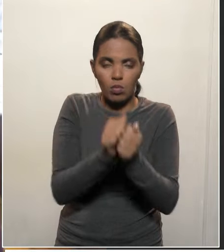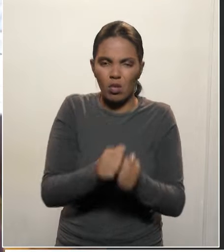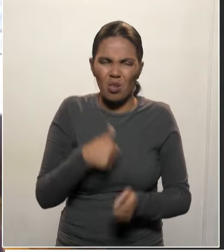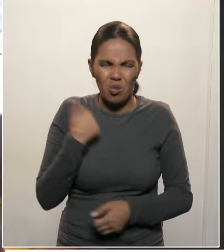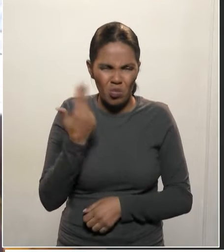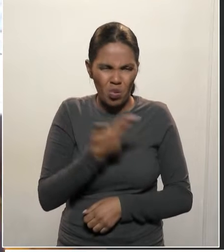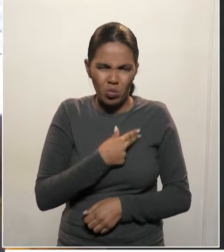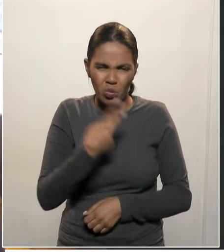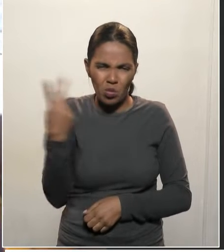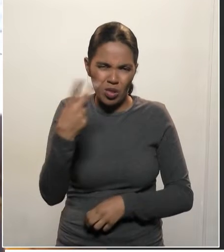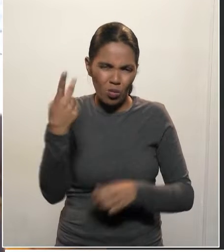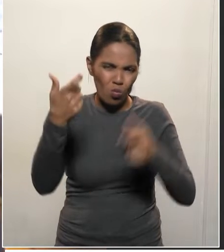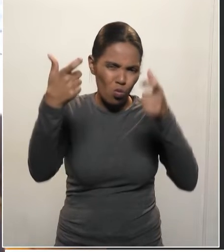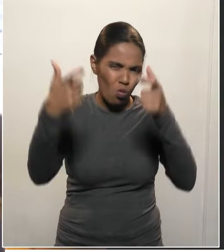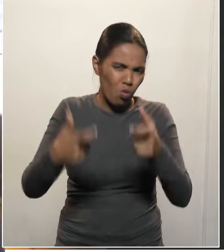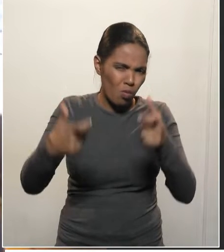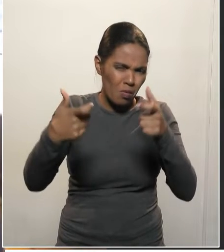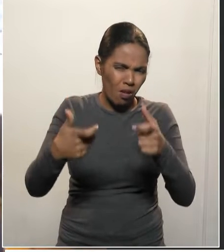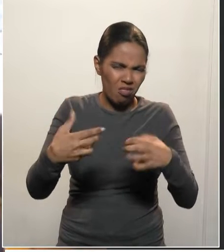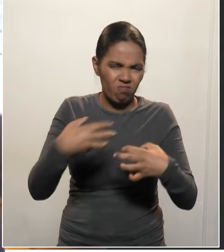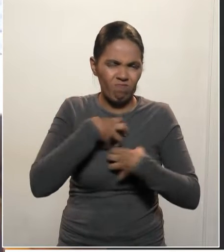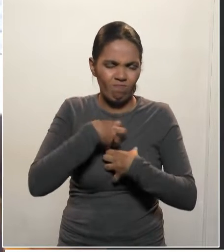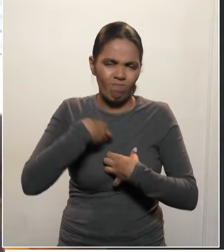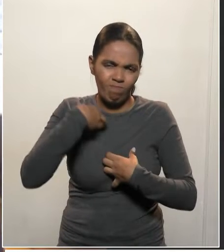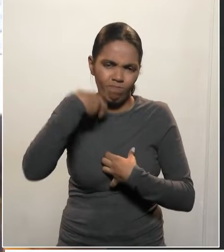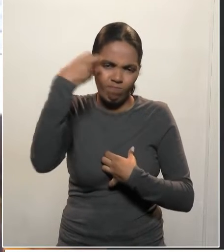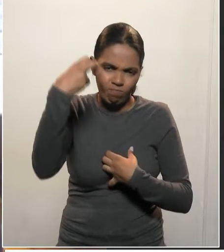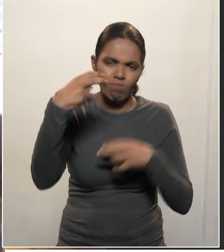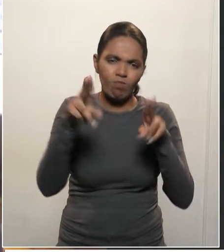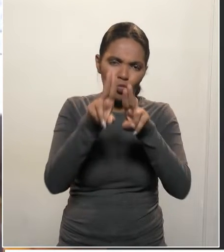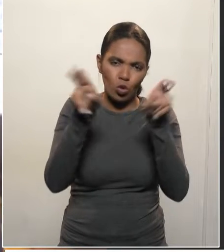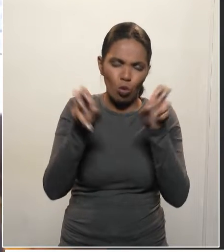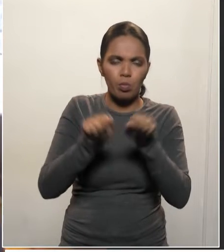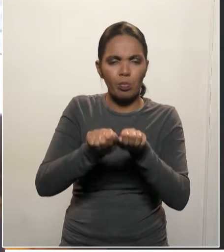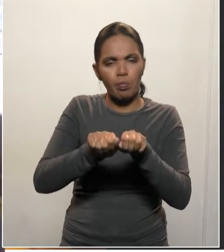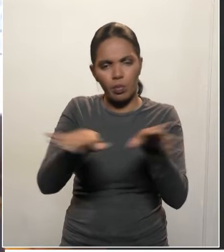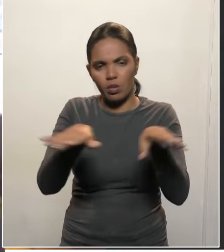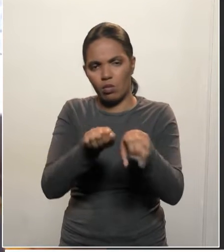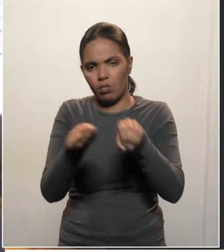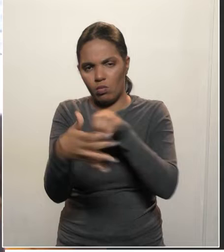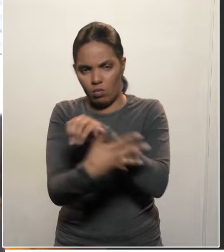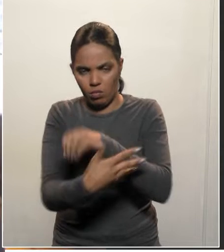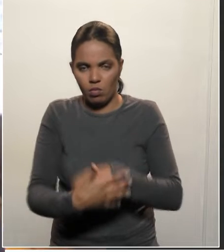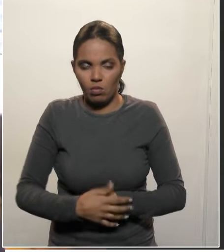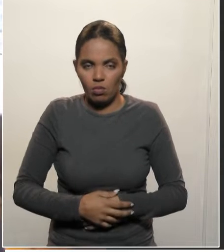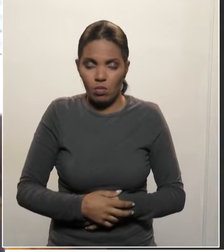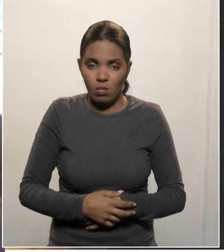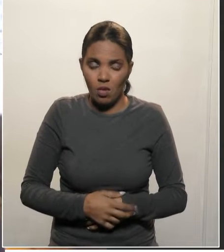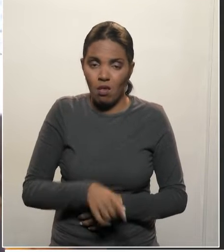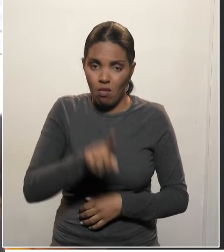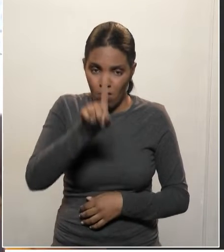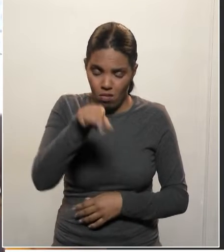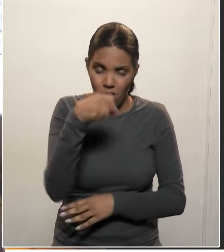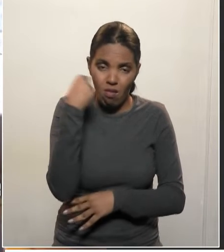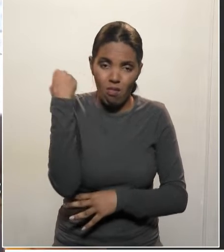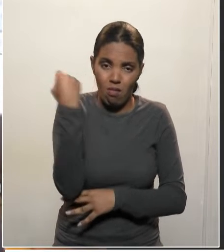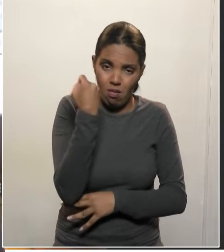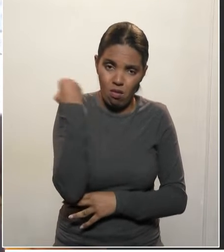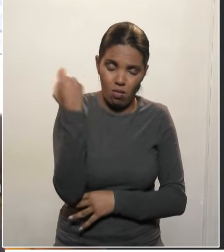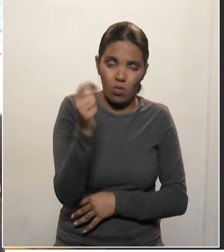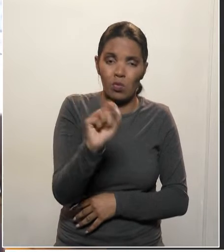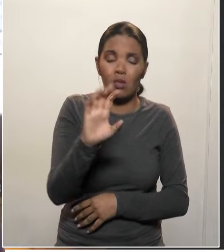vergonhoso à questão da pandemia do coronavírus. É uma tragédia o que está